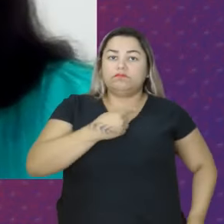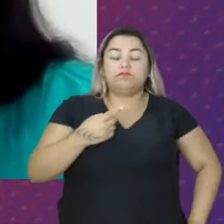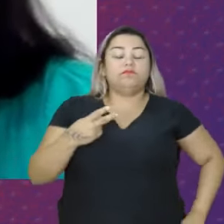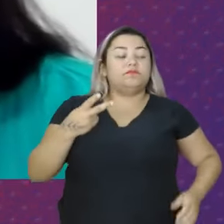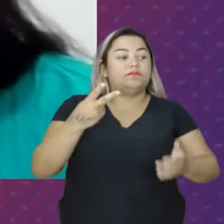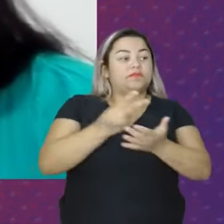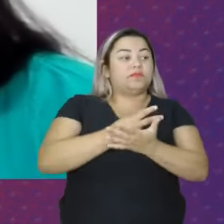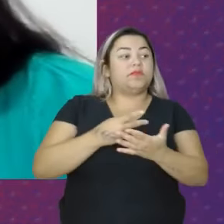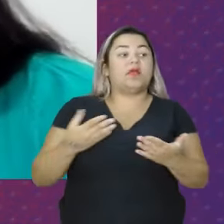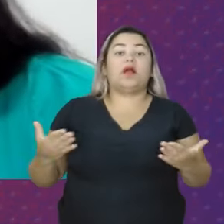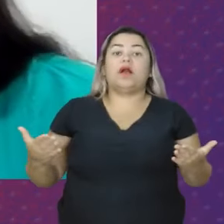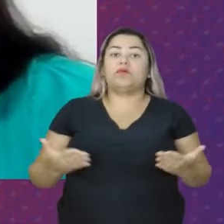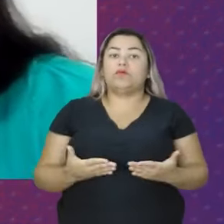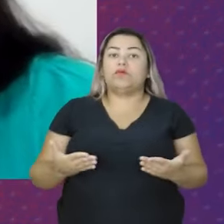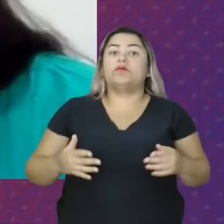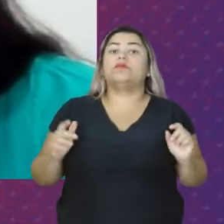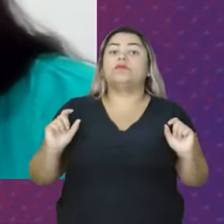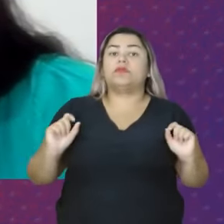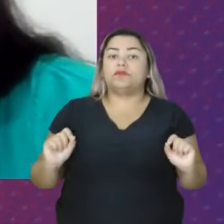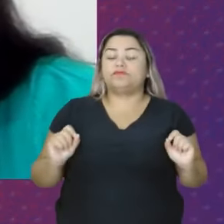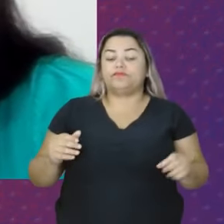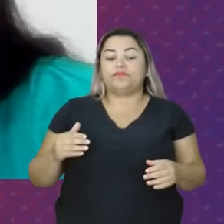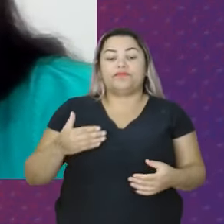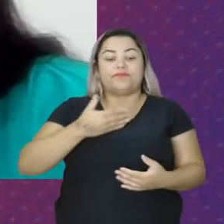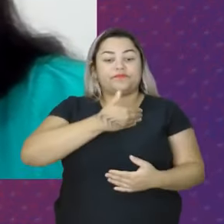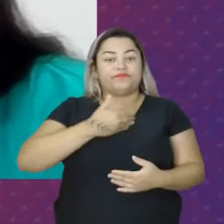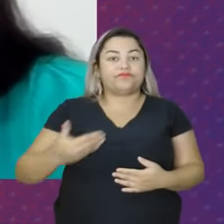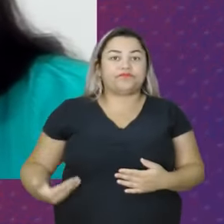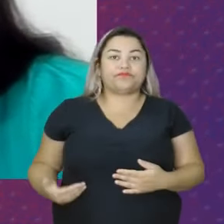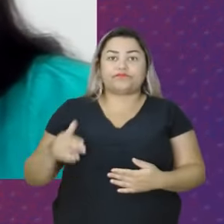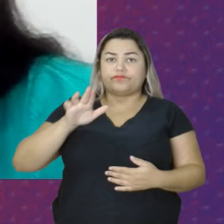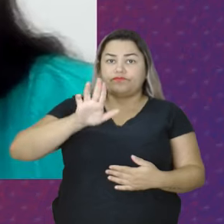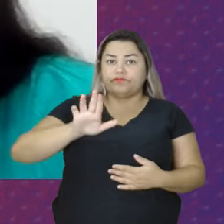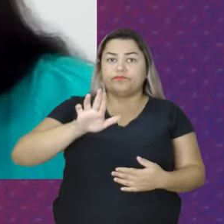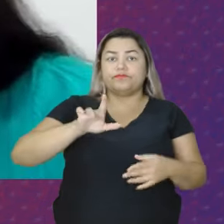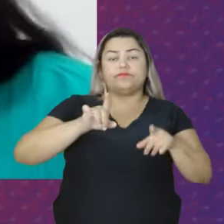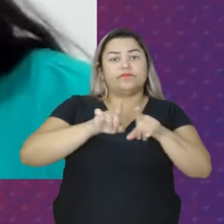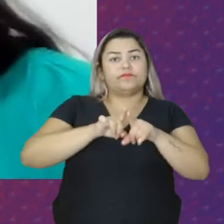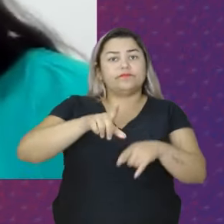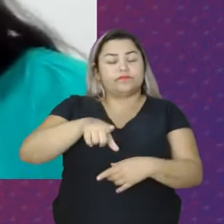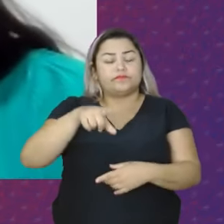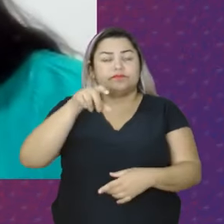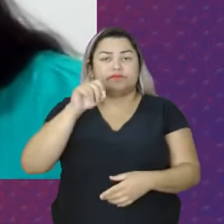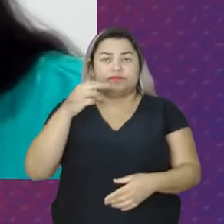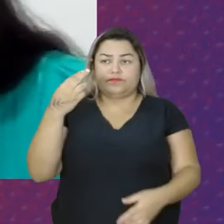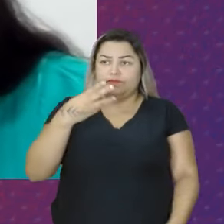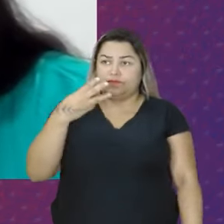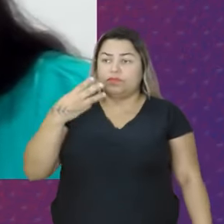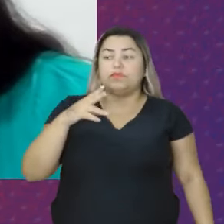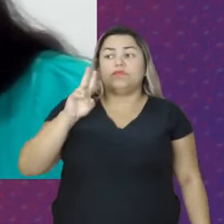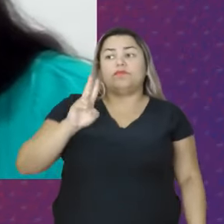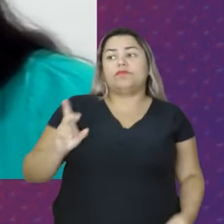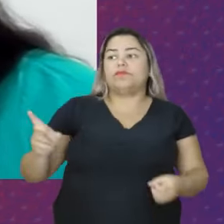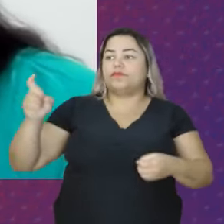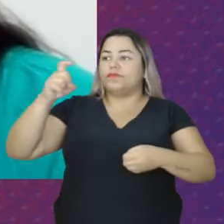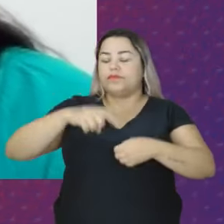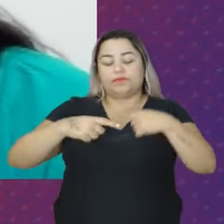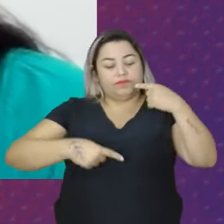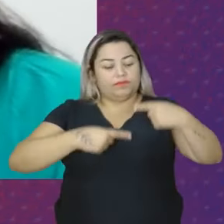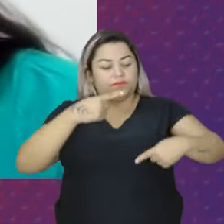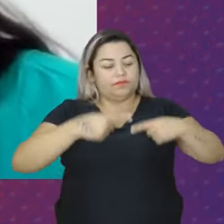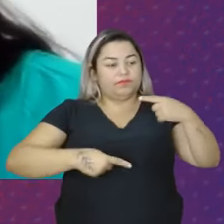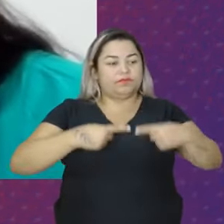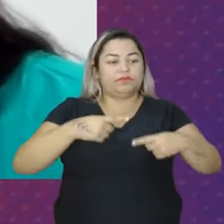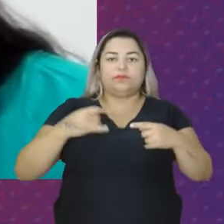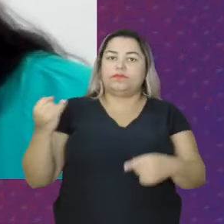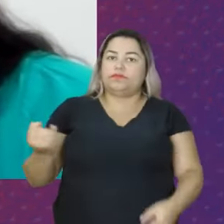fase atual Do governo Lula Lula reeleito Pela terceira vez E o retorno Dessa política Tão importante